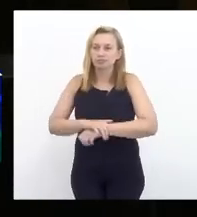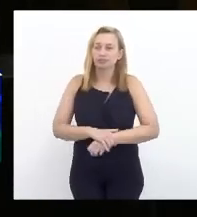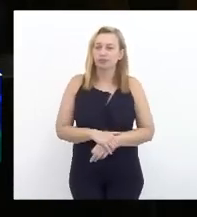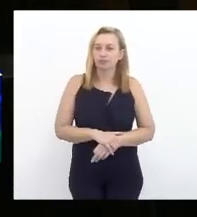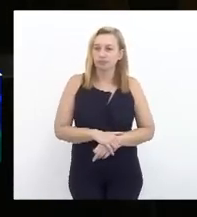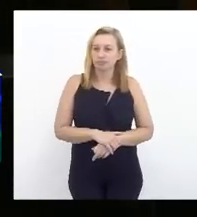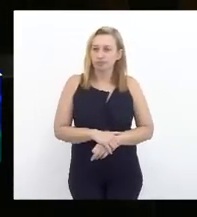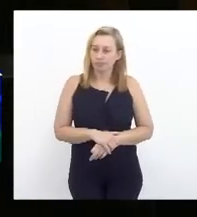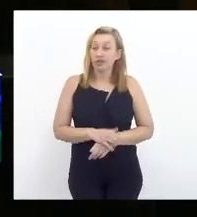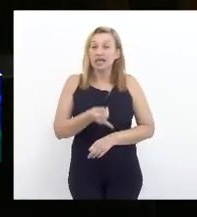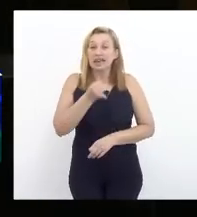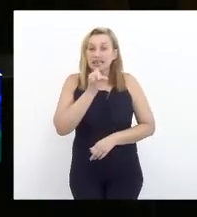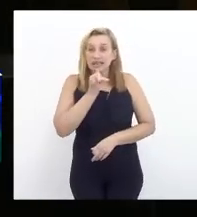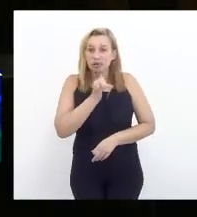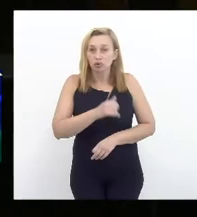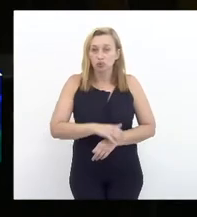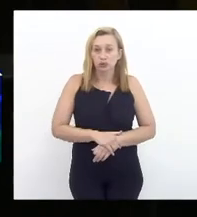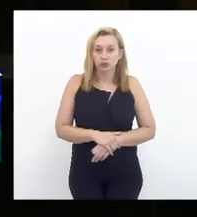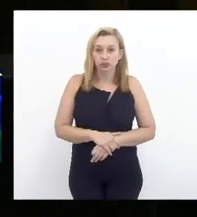Por exemplo,